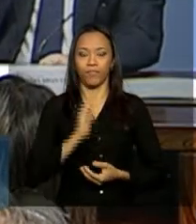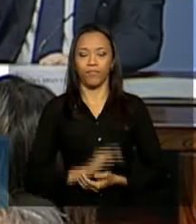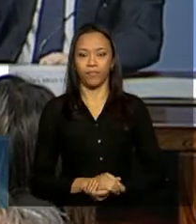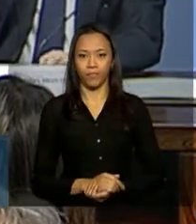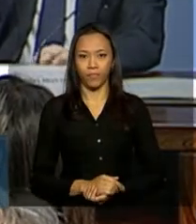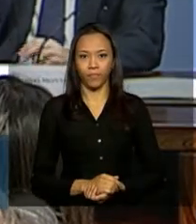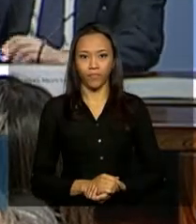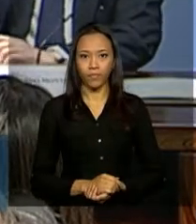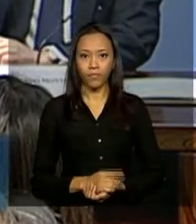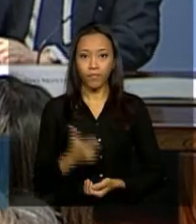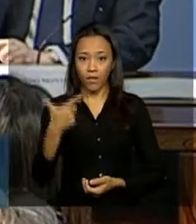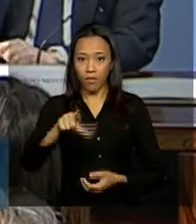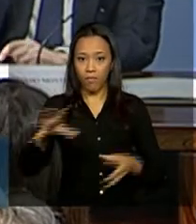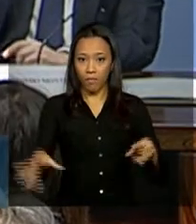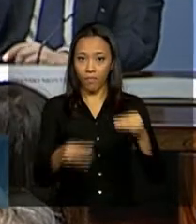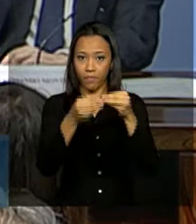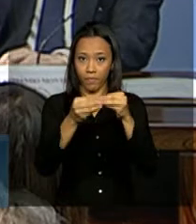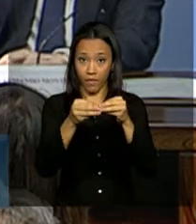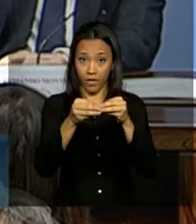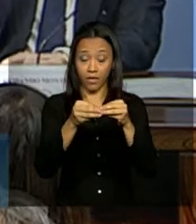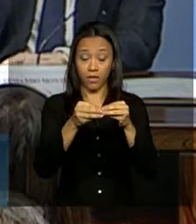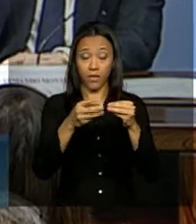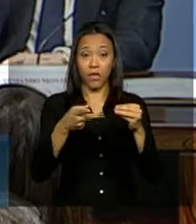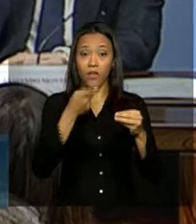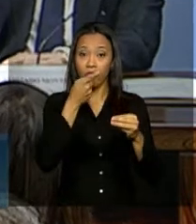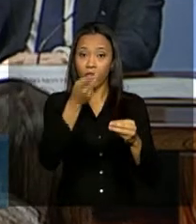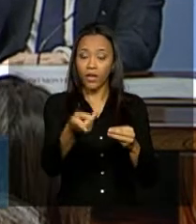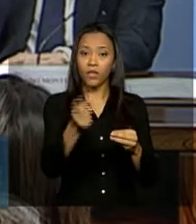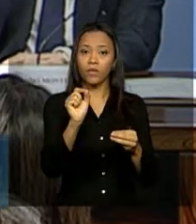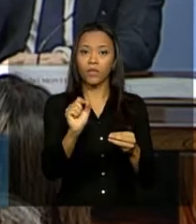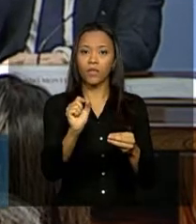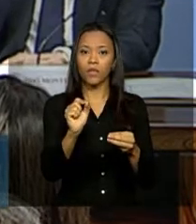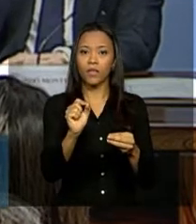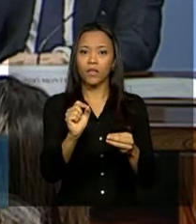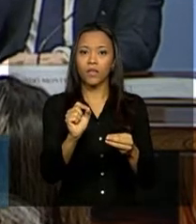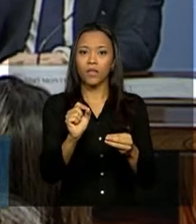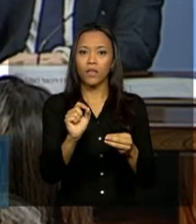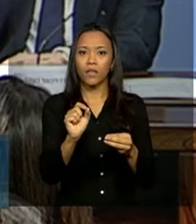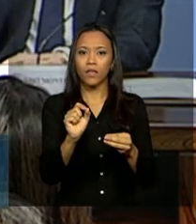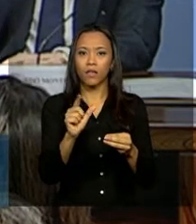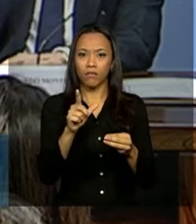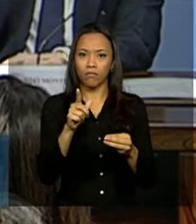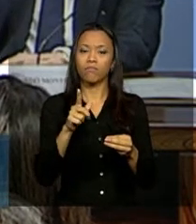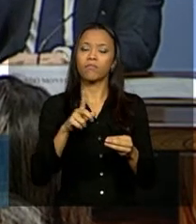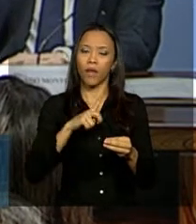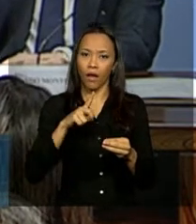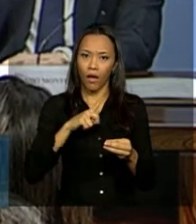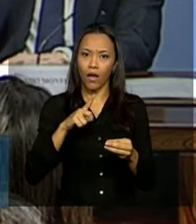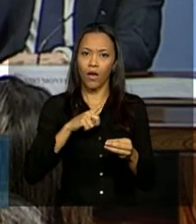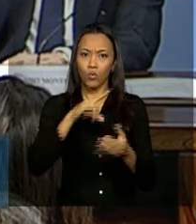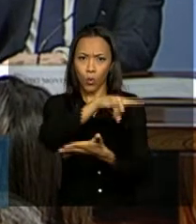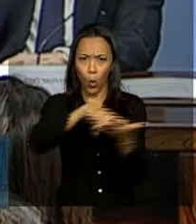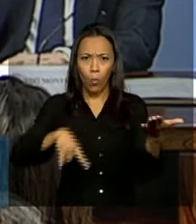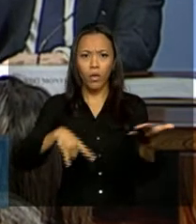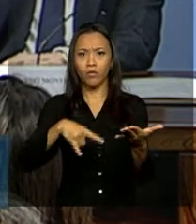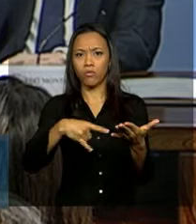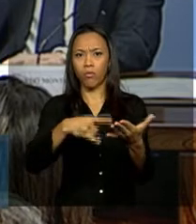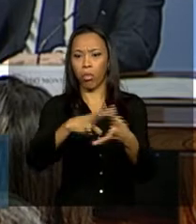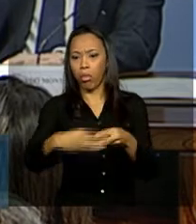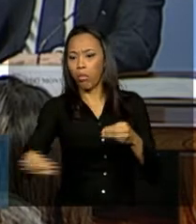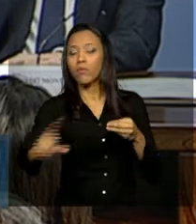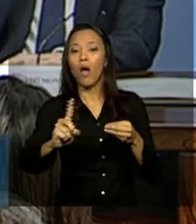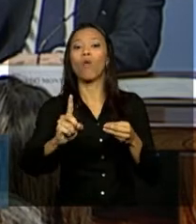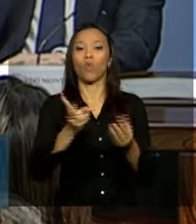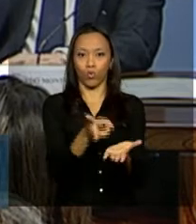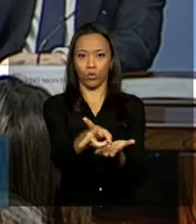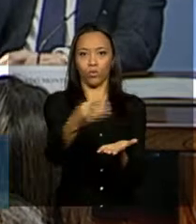Acrescentar que com relação ao acordo de Céus Abertos, ele não expirou, ele está ainda, foi assinado, tem uma data